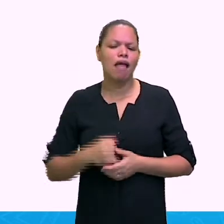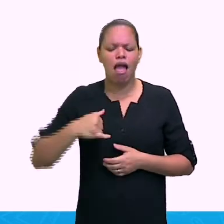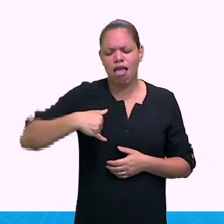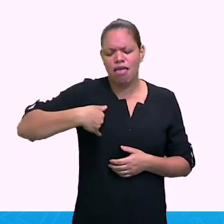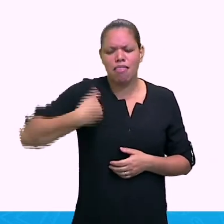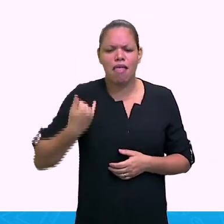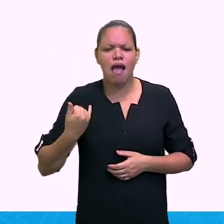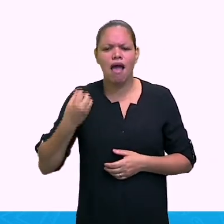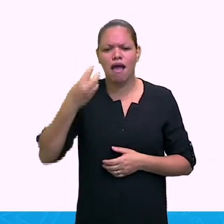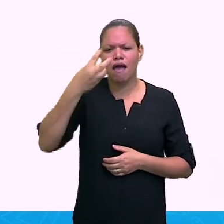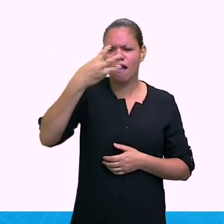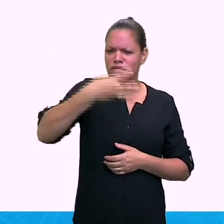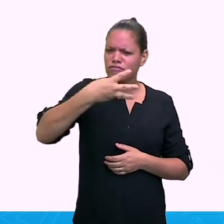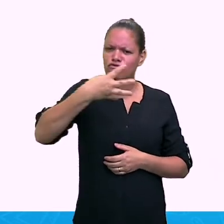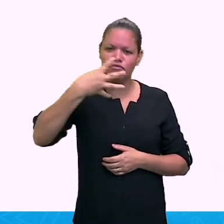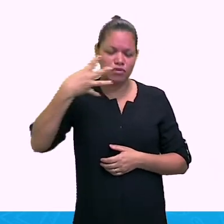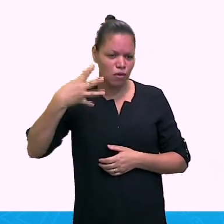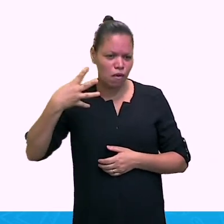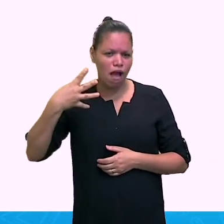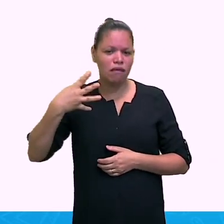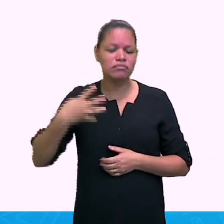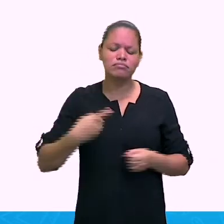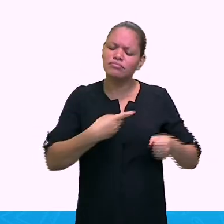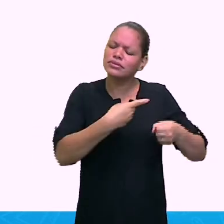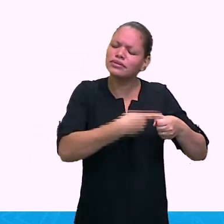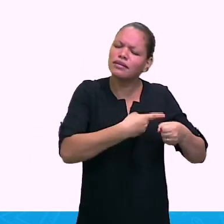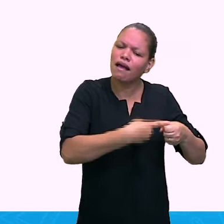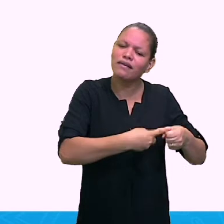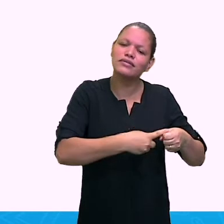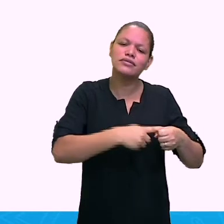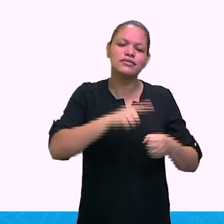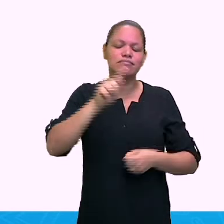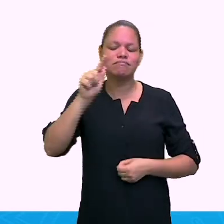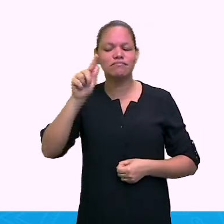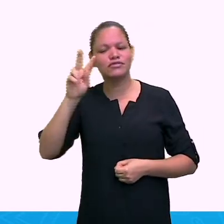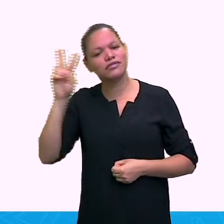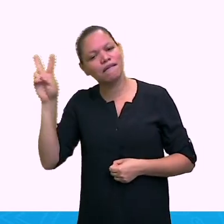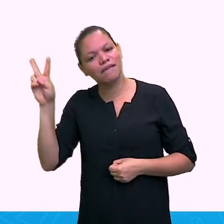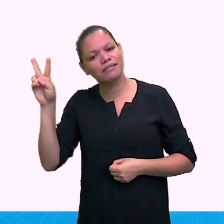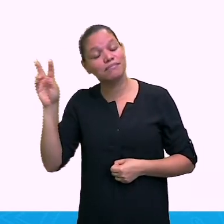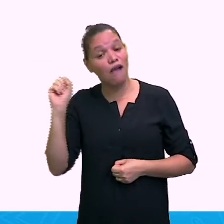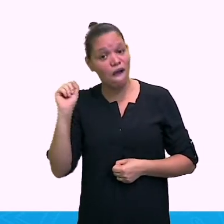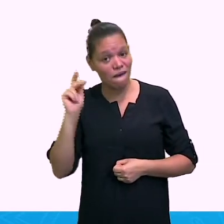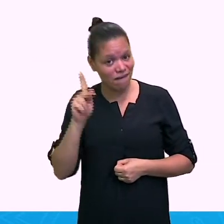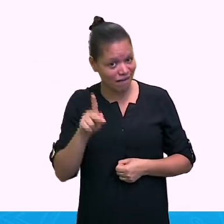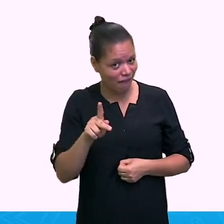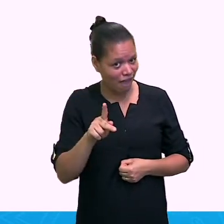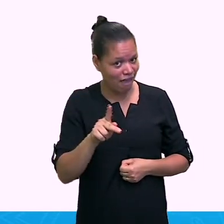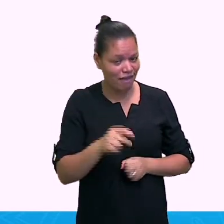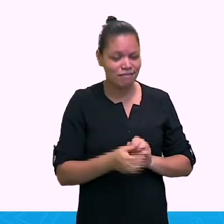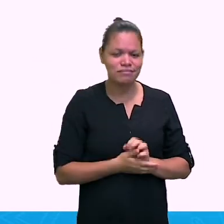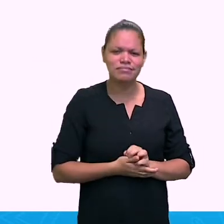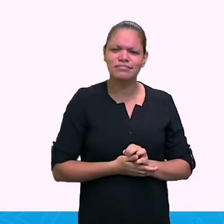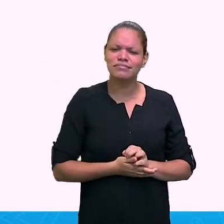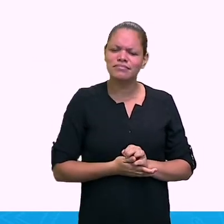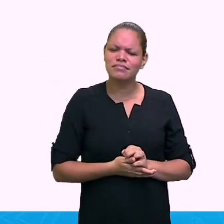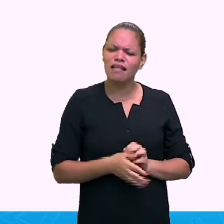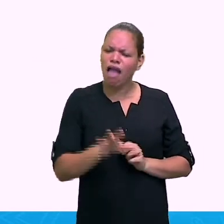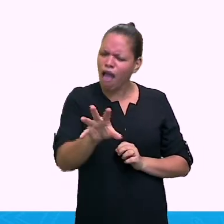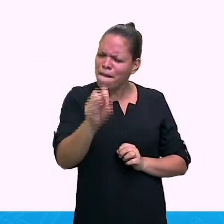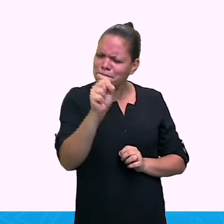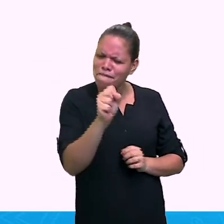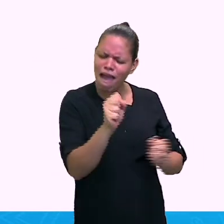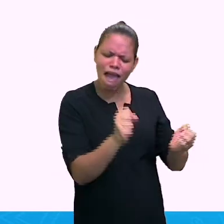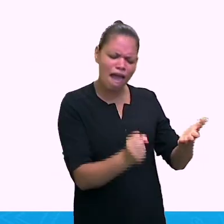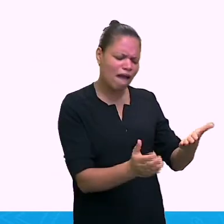Você pode fazer isso. Corra, pega um caderno e nas nossas